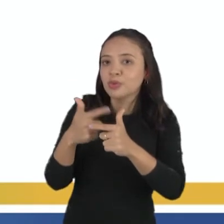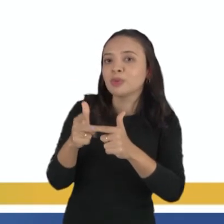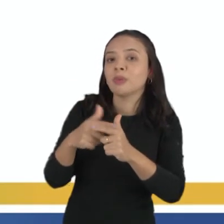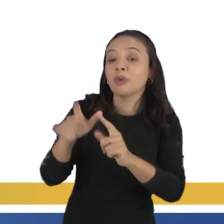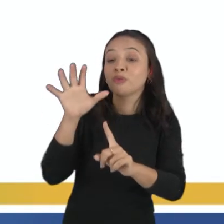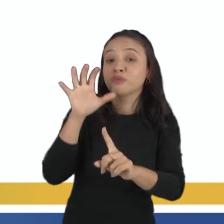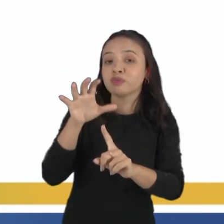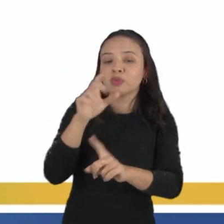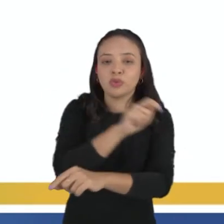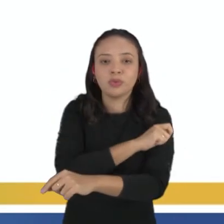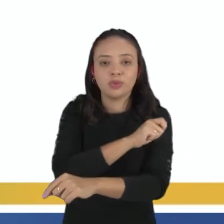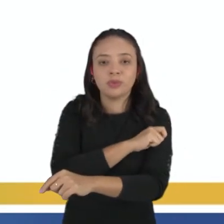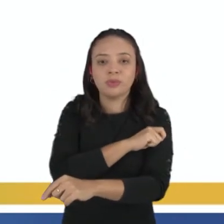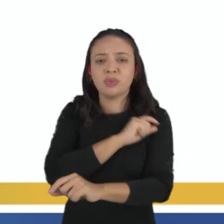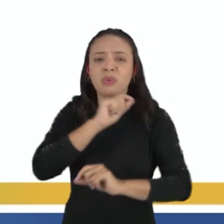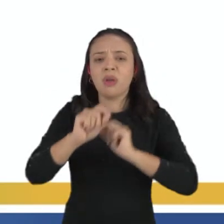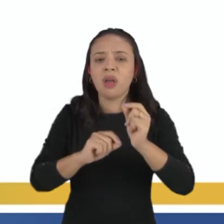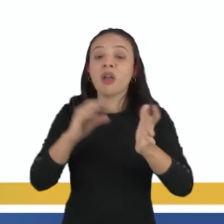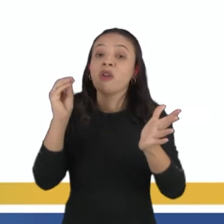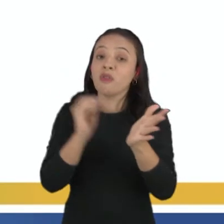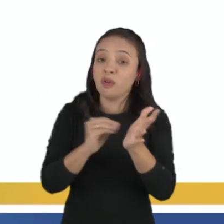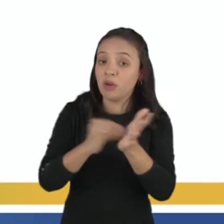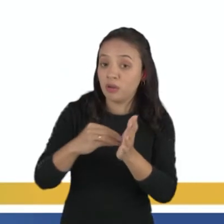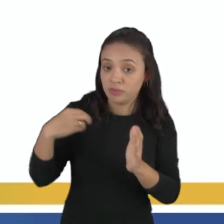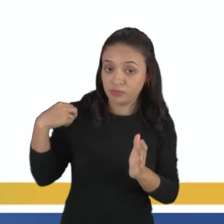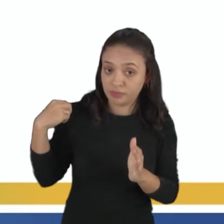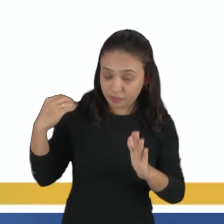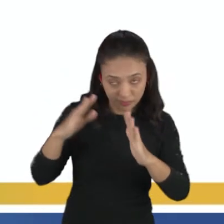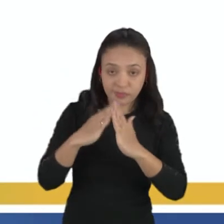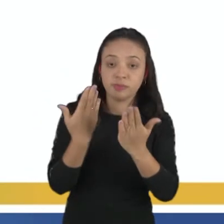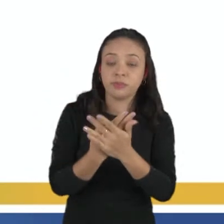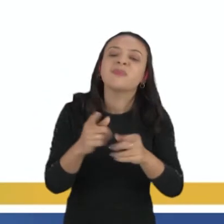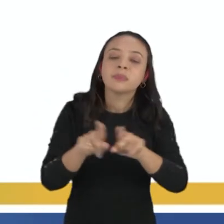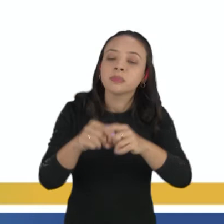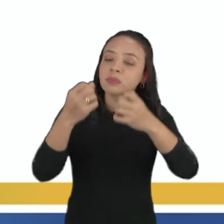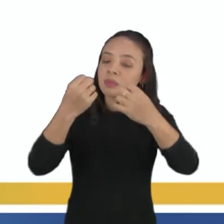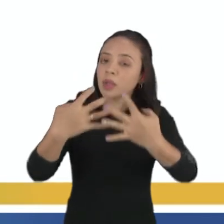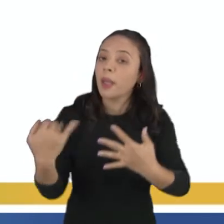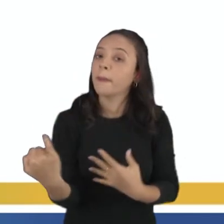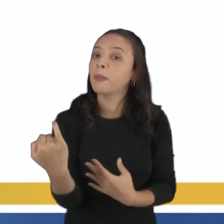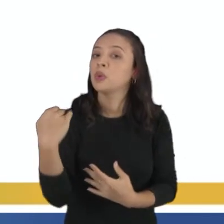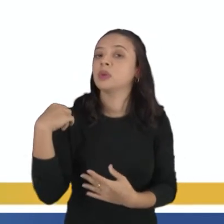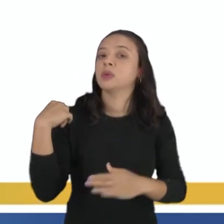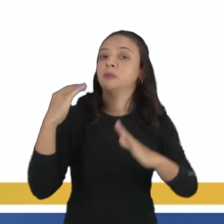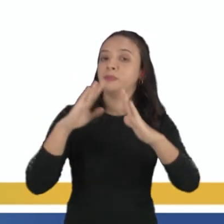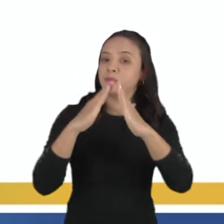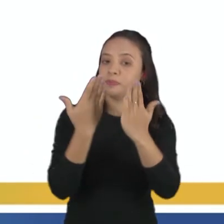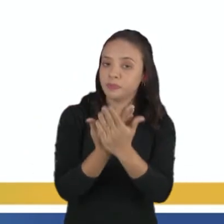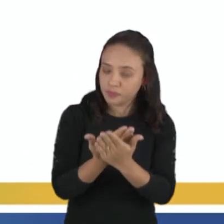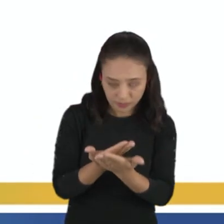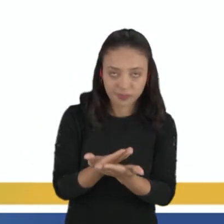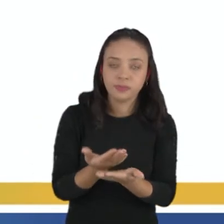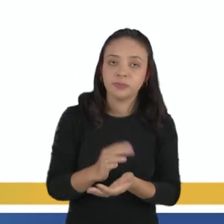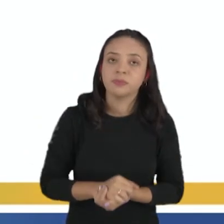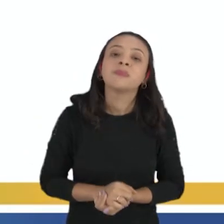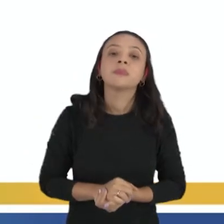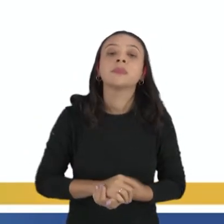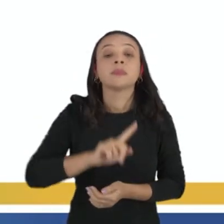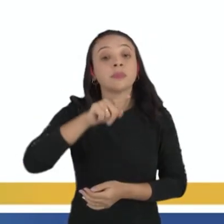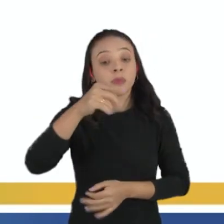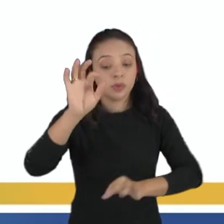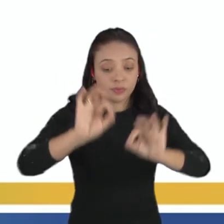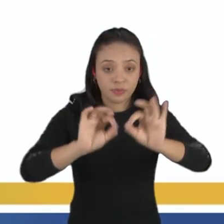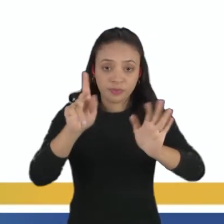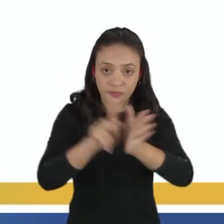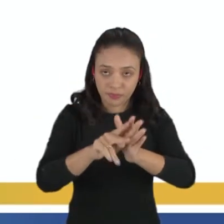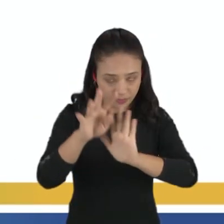alunos. A falta do fardamento e o quanto o fardamento é importante. Depois do corpo do texto,